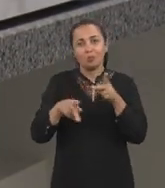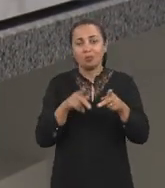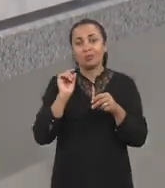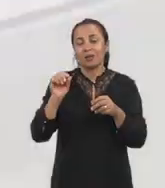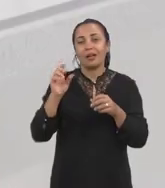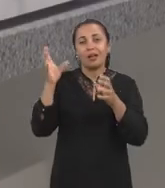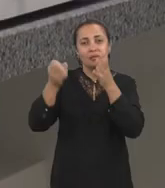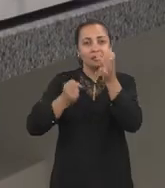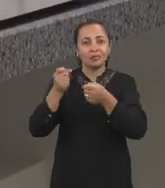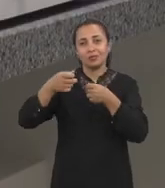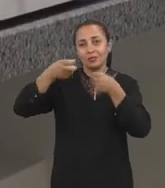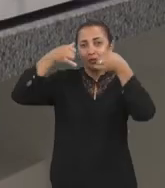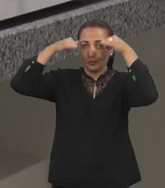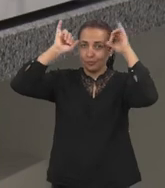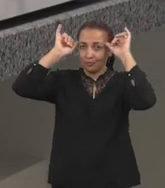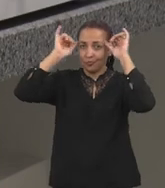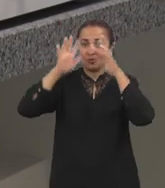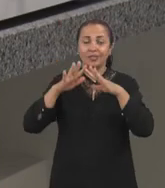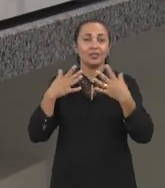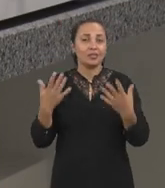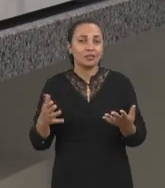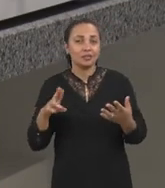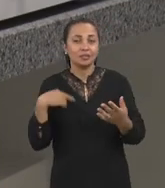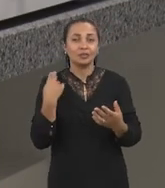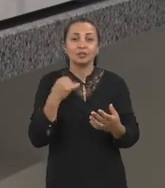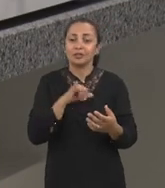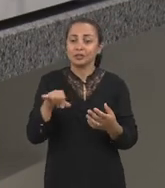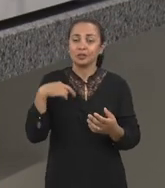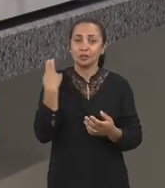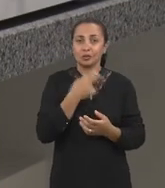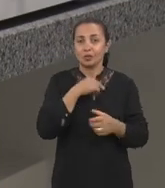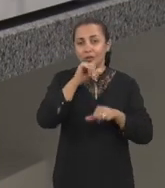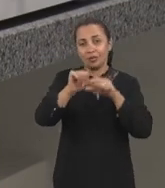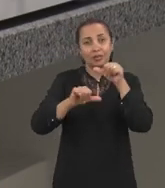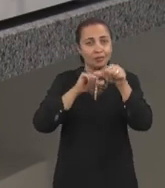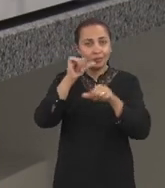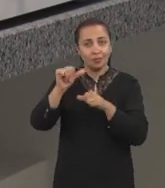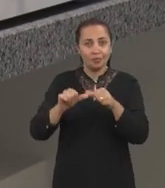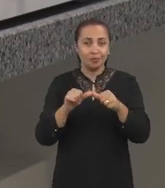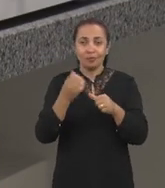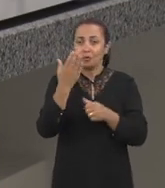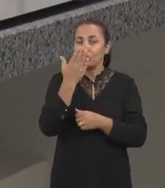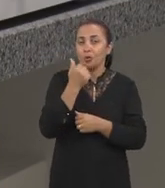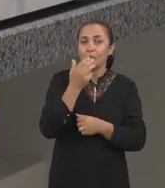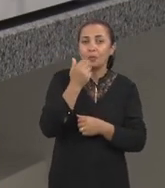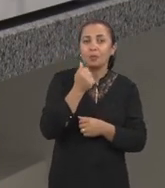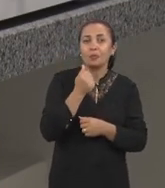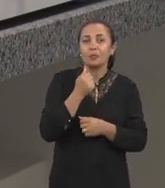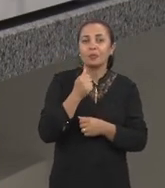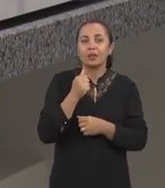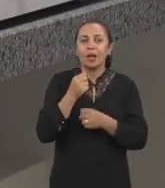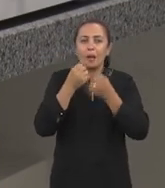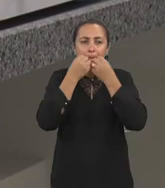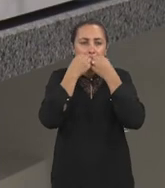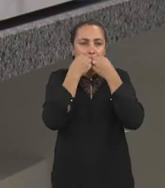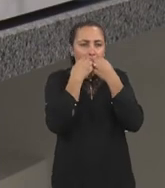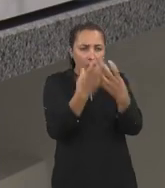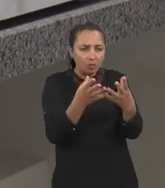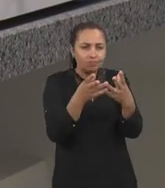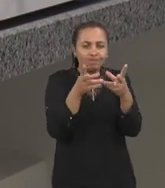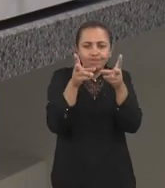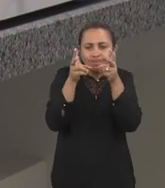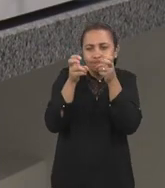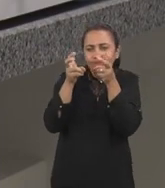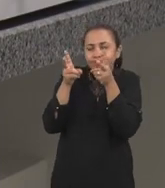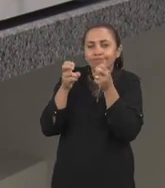leite de vaca. Então, se nós desenvolvermos alimentos atrativos em termos de